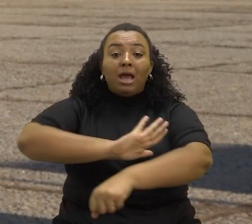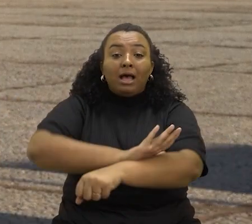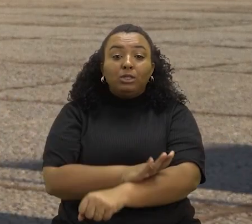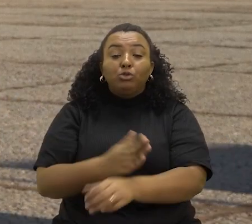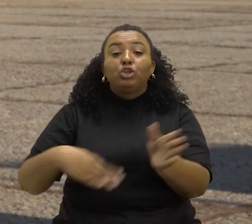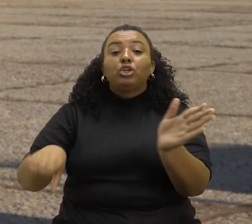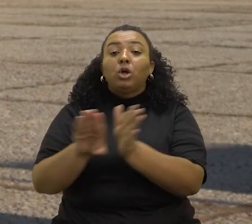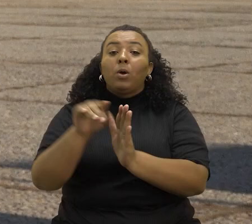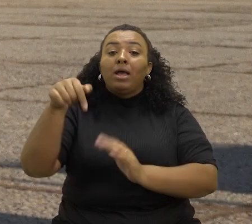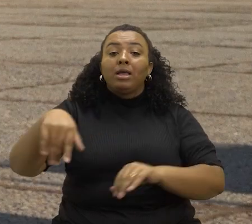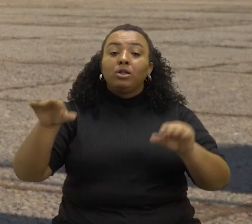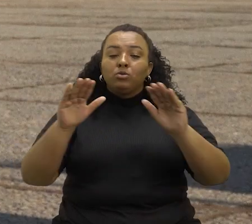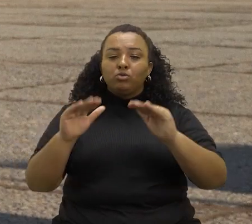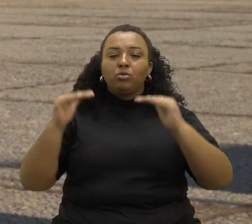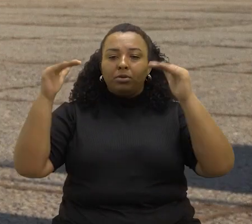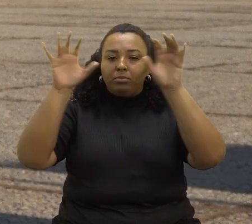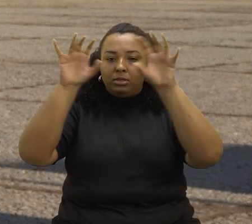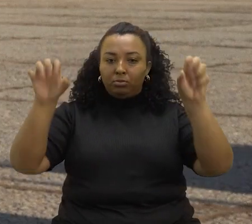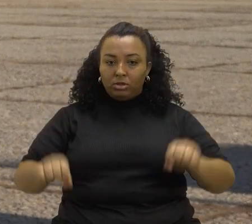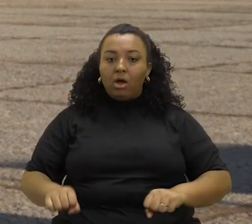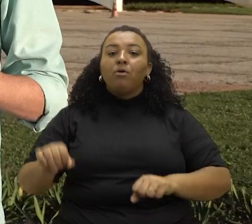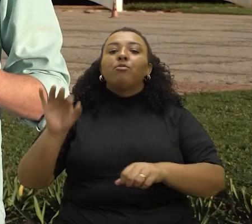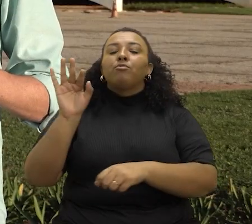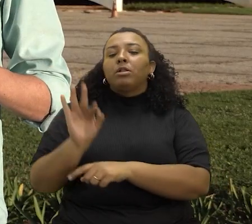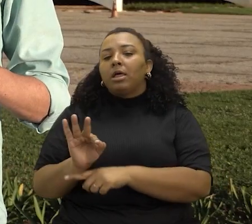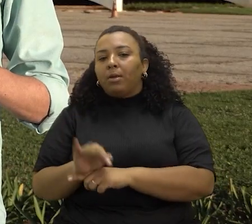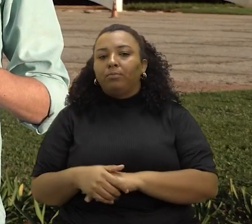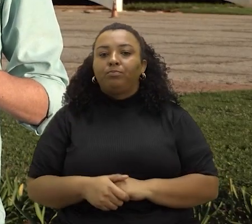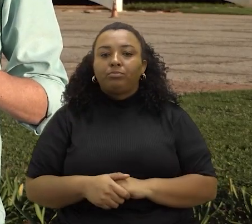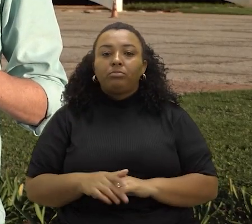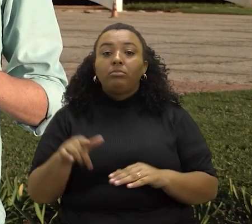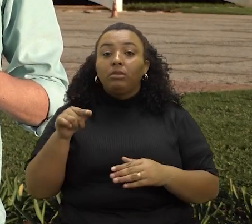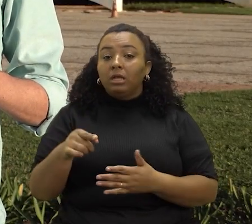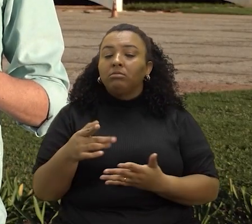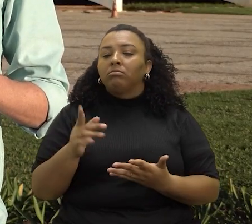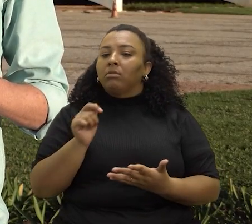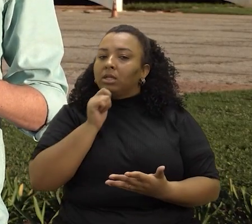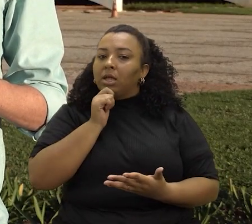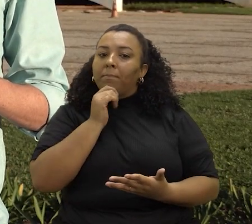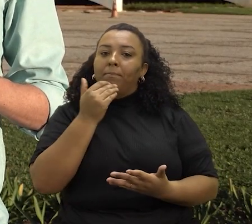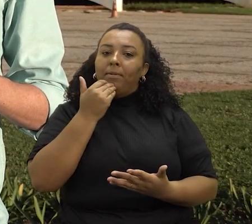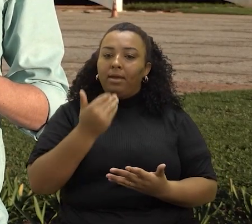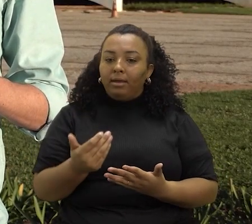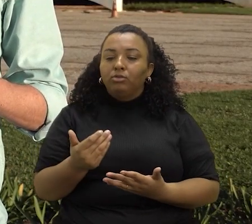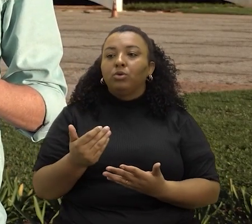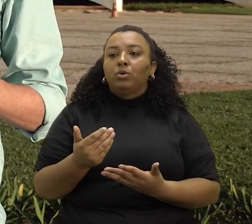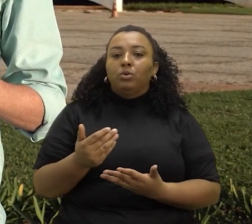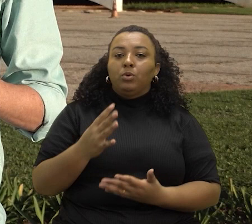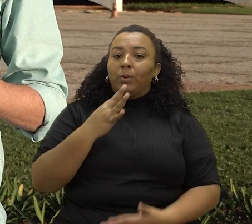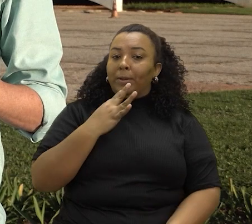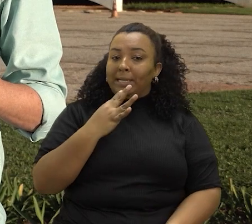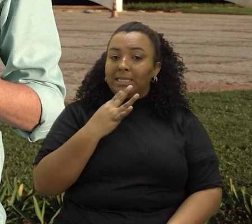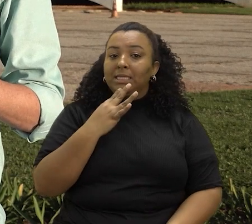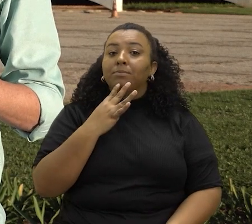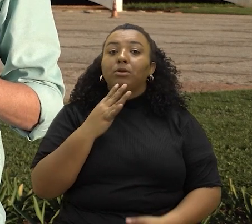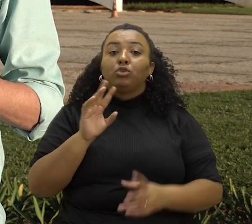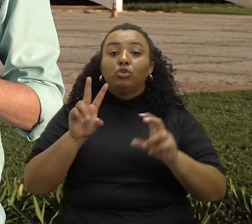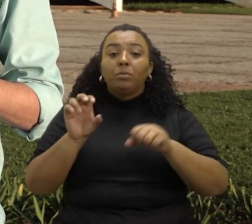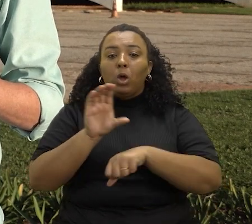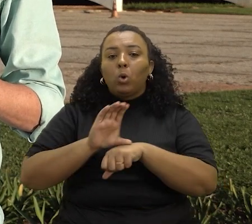racismo veio parar aqui, no Supremo Tribunal Federal. É que uma ação ainda em curso pede o reconhecimento de um estado de coisas